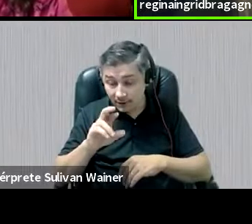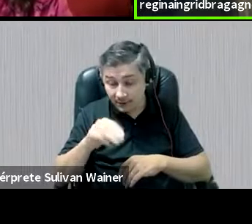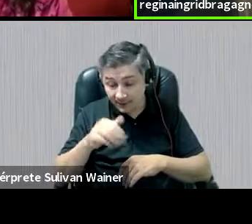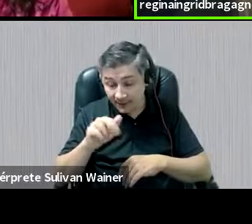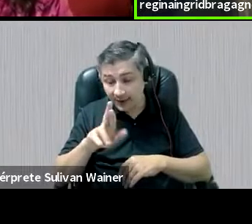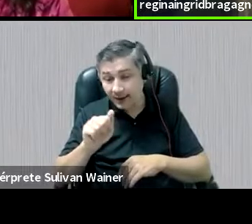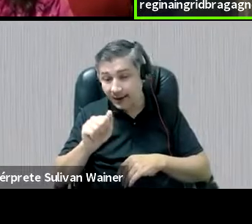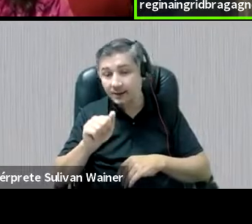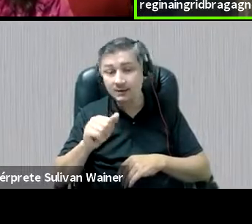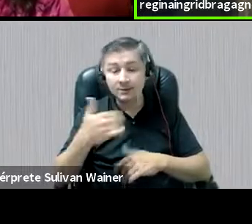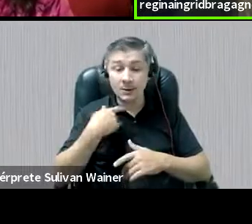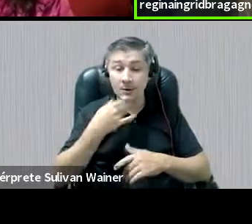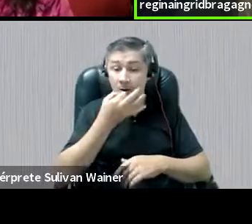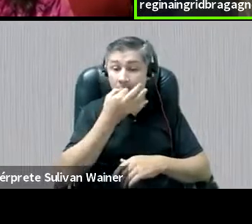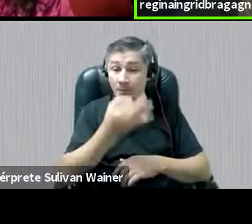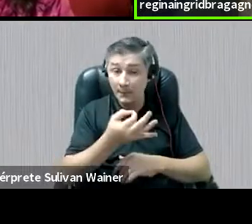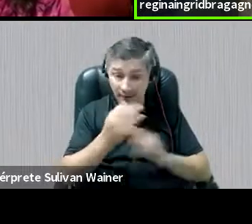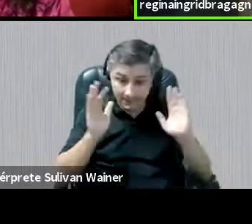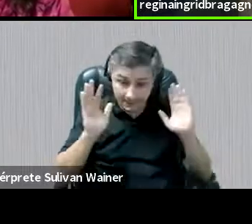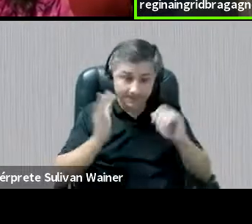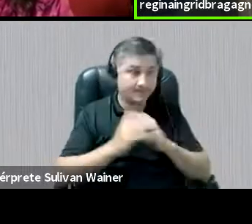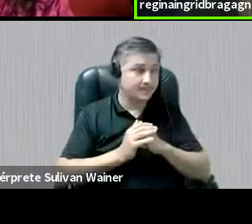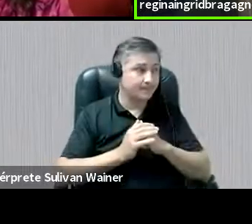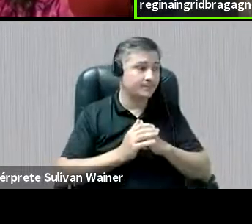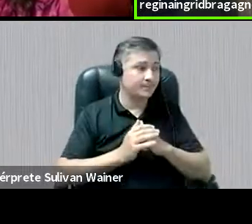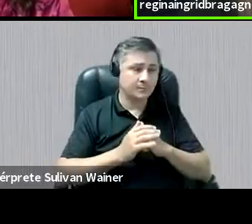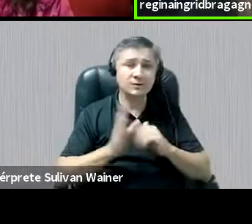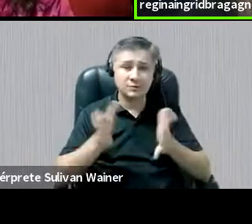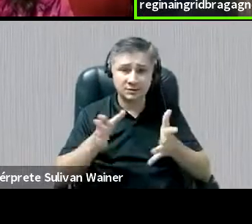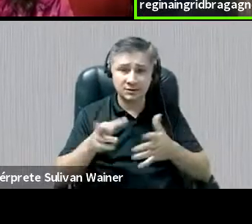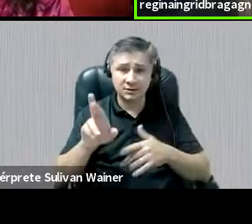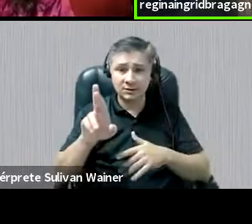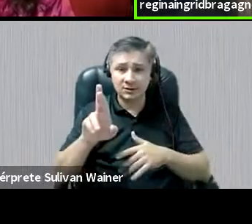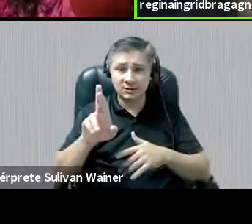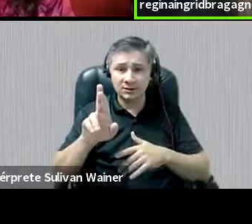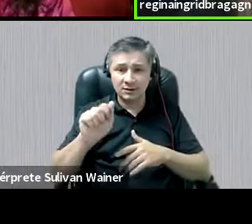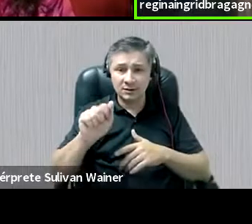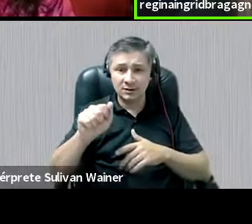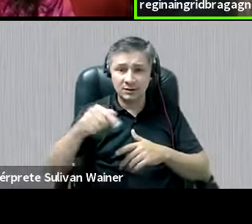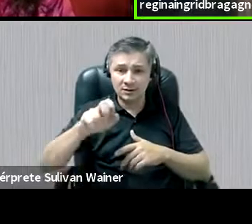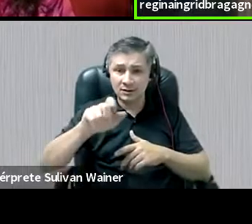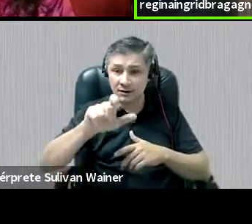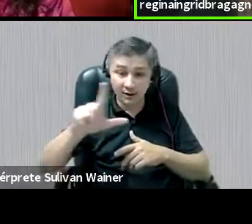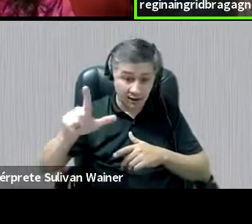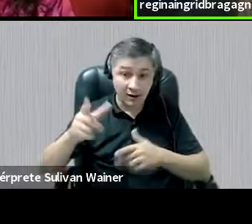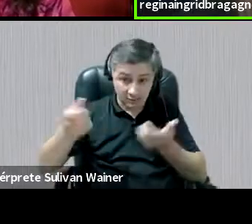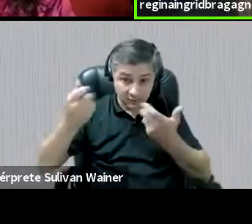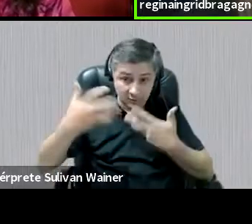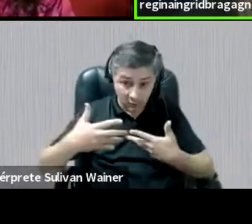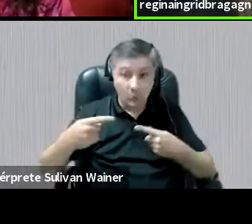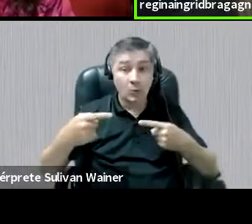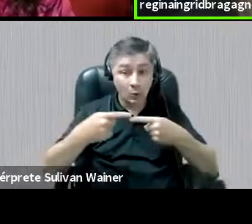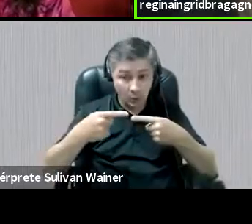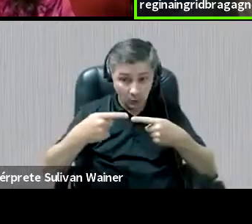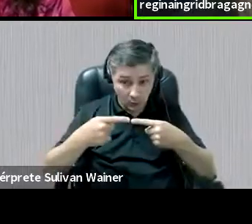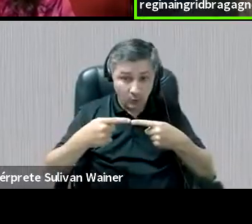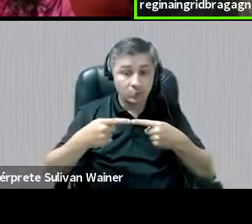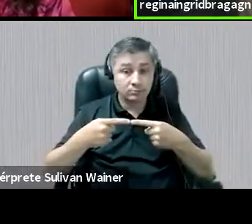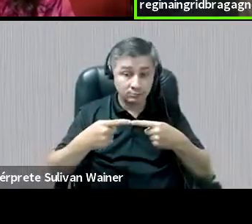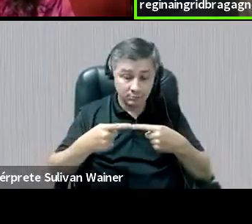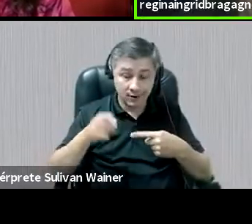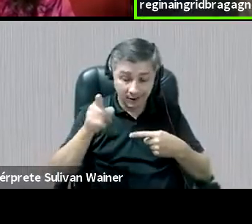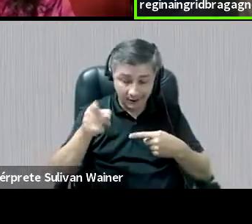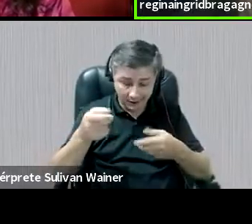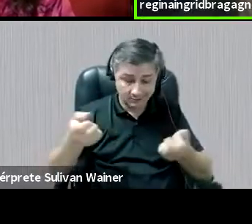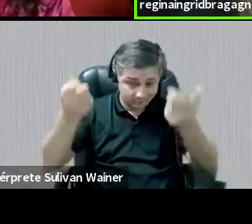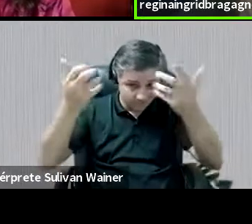e vou comentar primeiramente um pouco o que a Raquel traz, e vou seguindo essa conversa. Eu acho que a Raquel traz